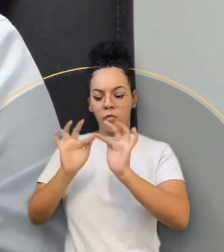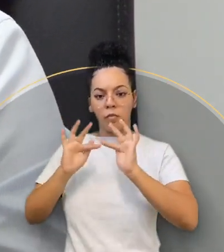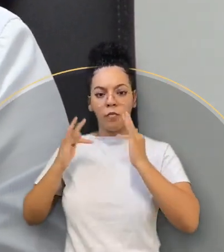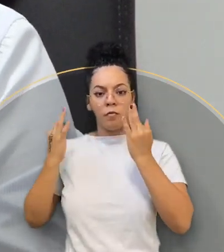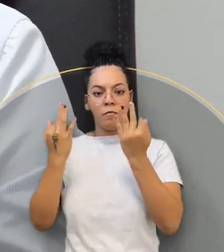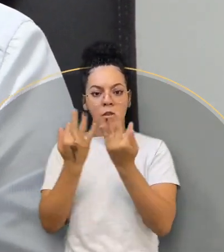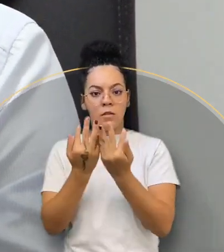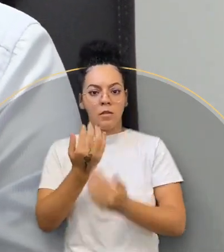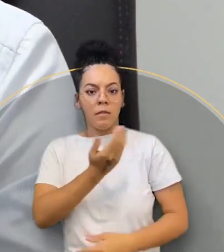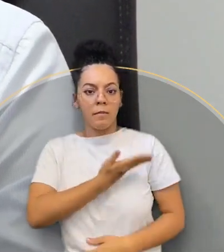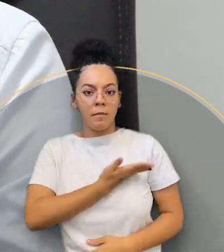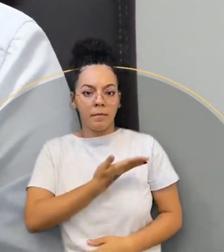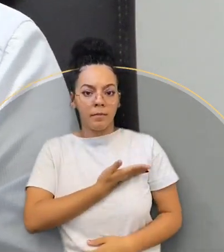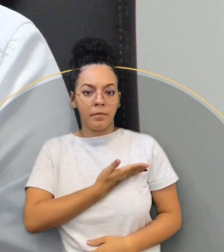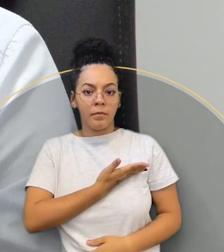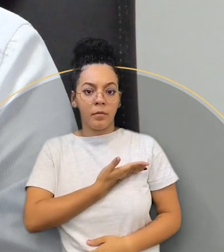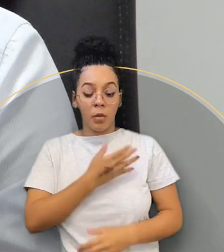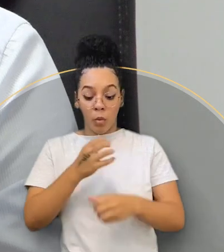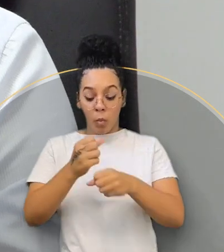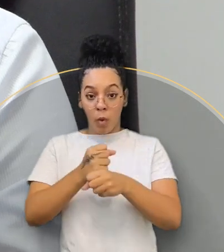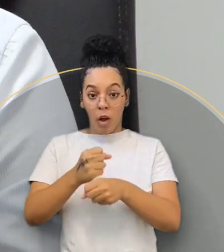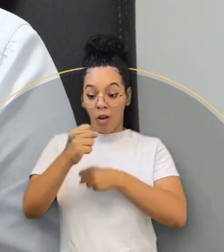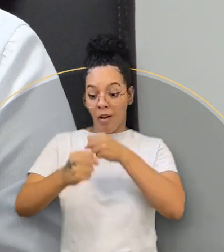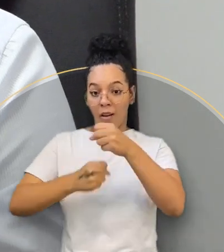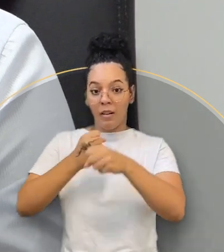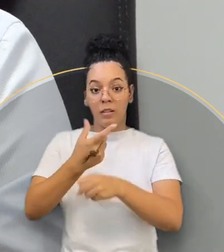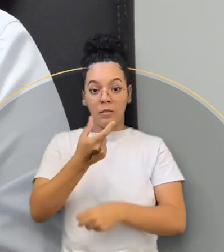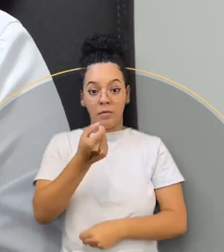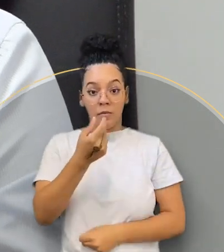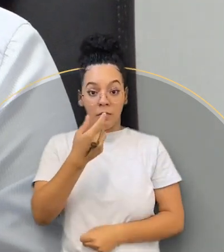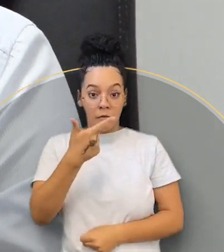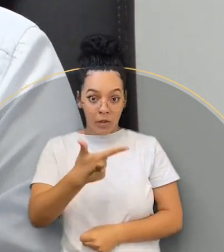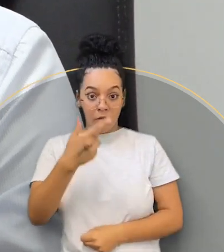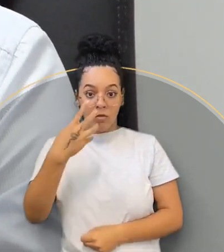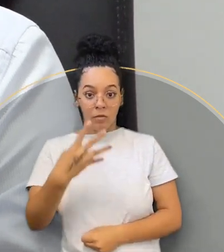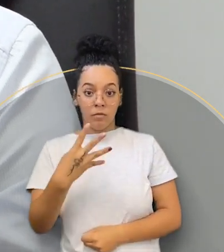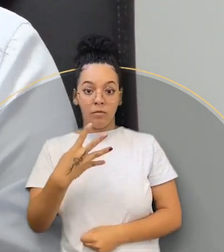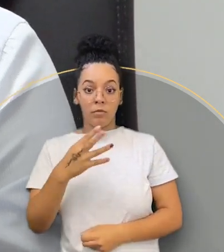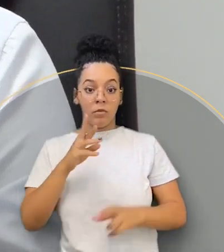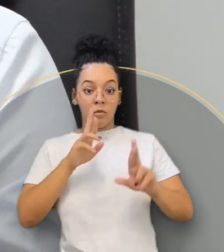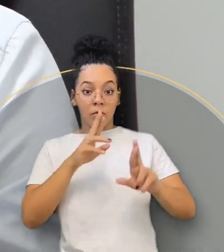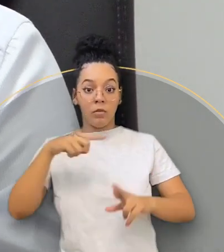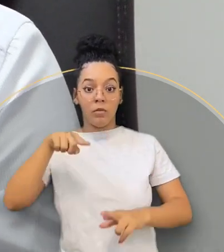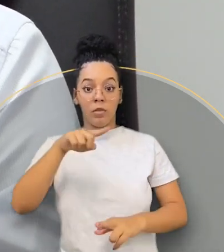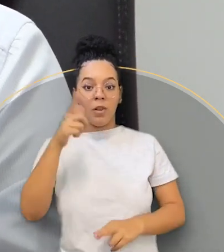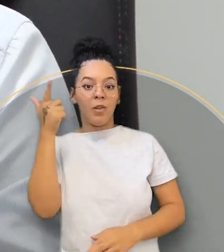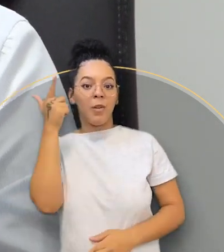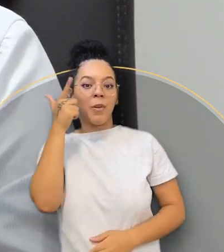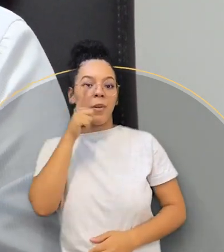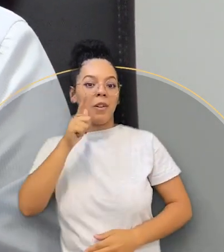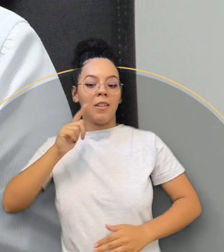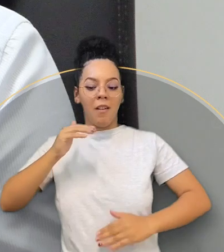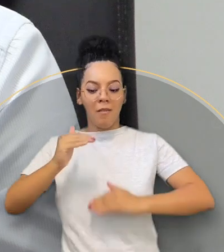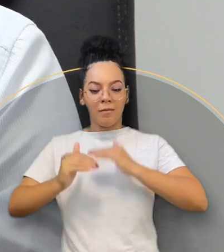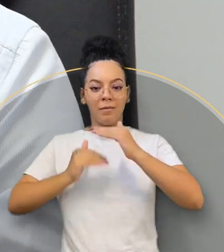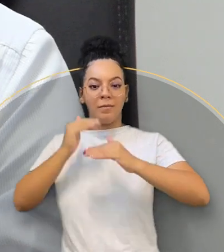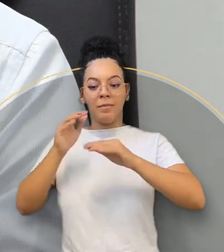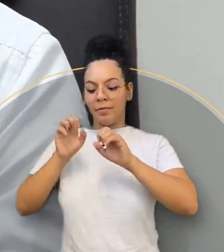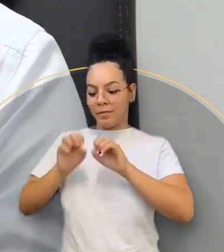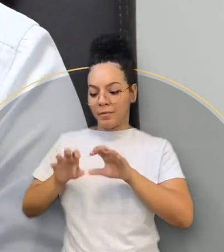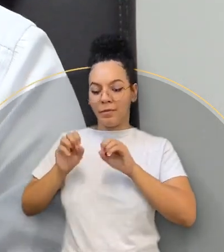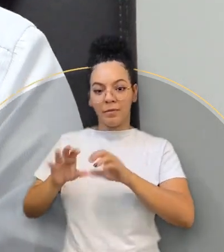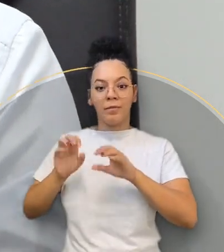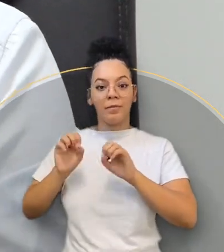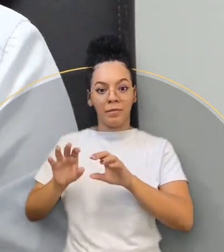seja muito feliz junto à sua família e amigos. E em 2024, espero encontrá-lo para que juntos possamos